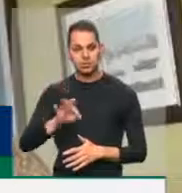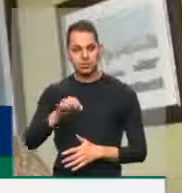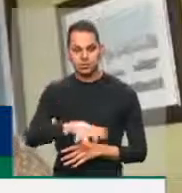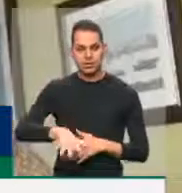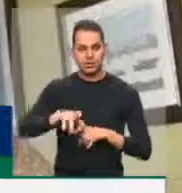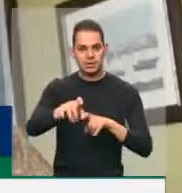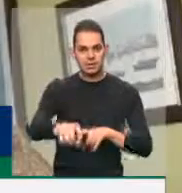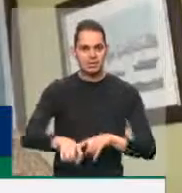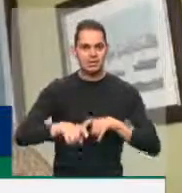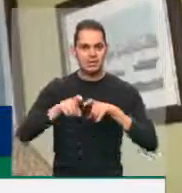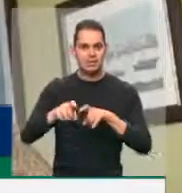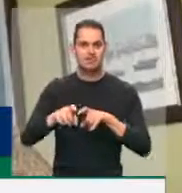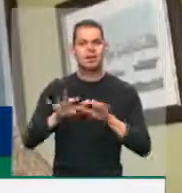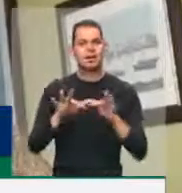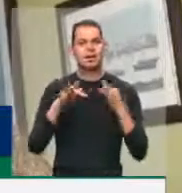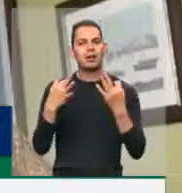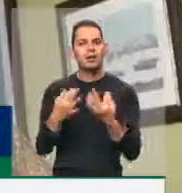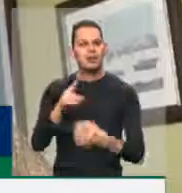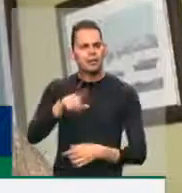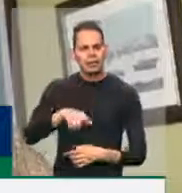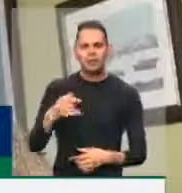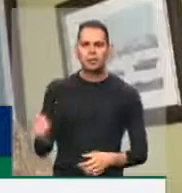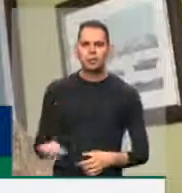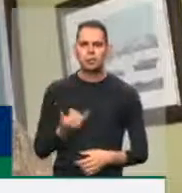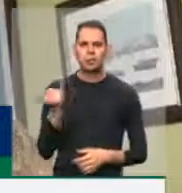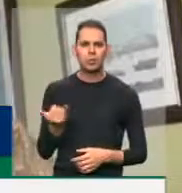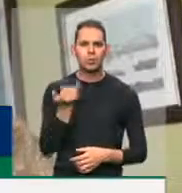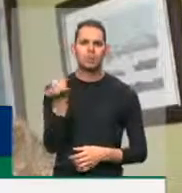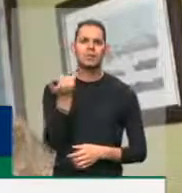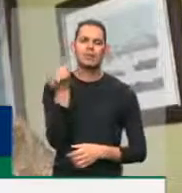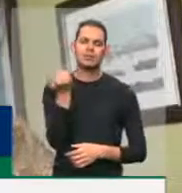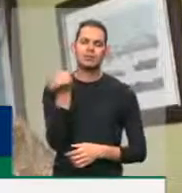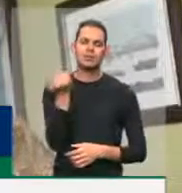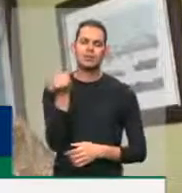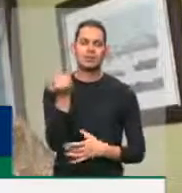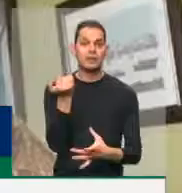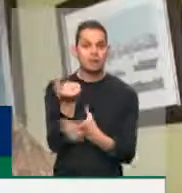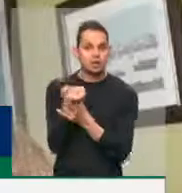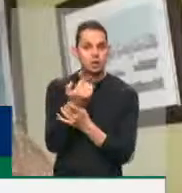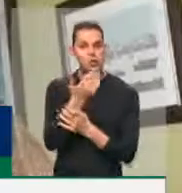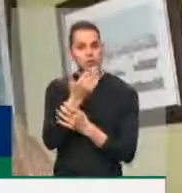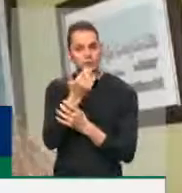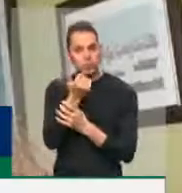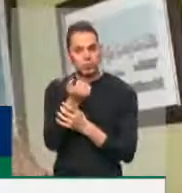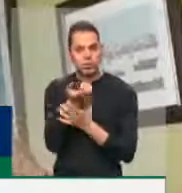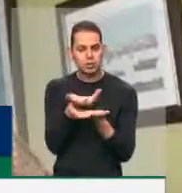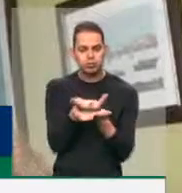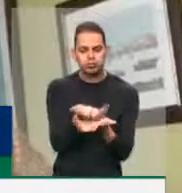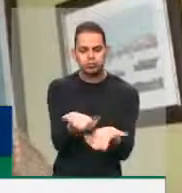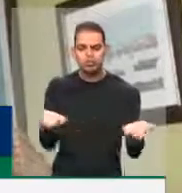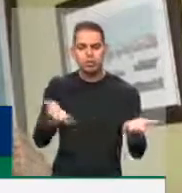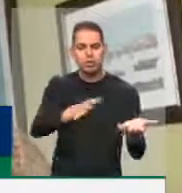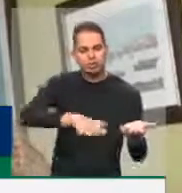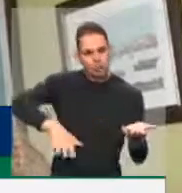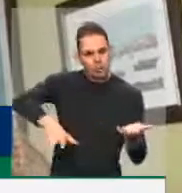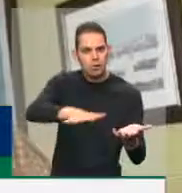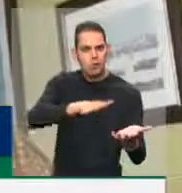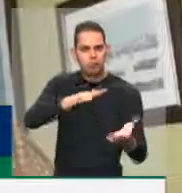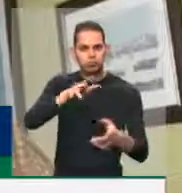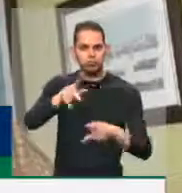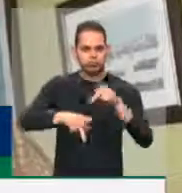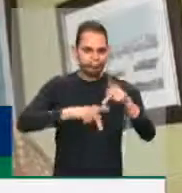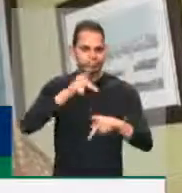A agricultura familiar é indispensável a garantir comida na mesa do povo trabalhador, do